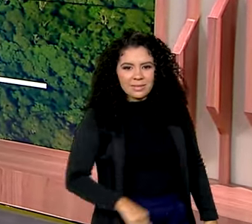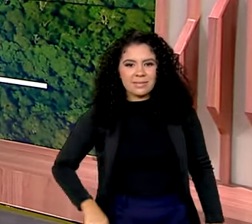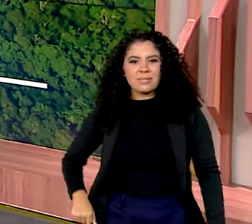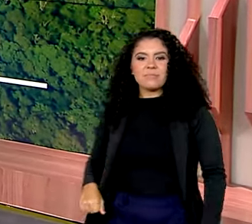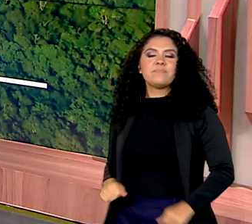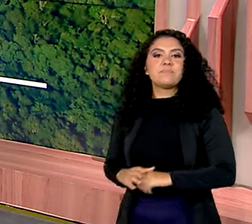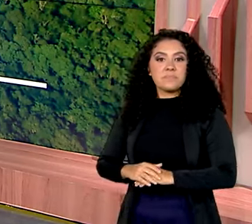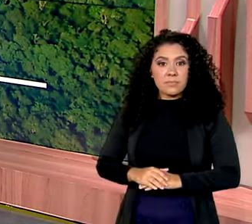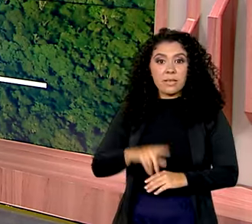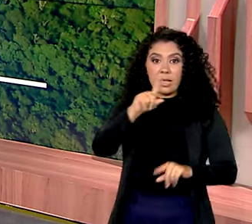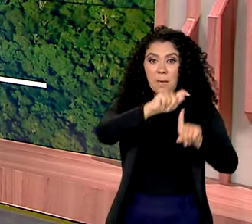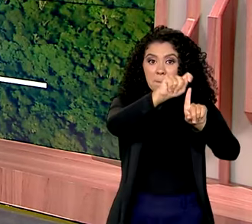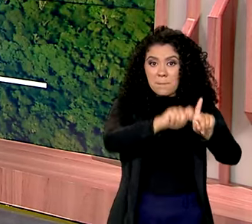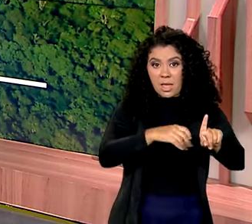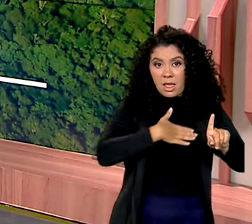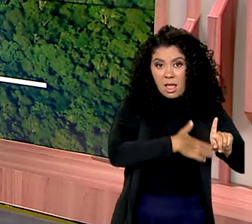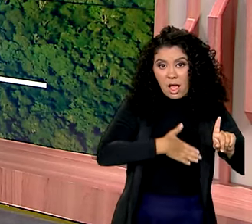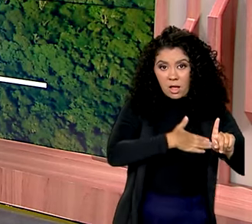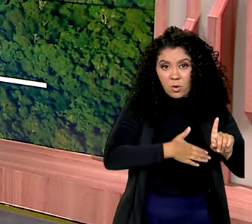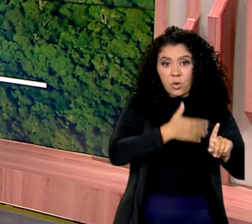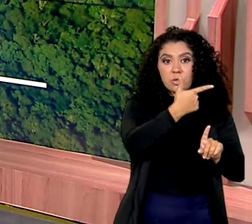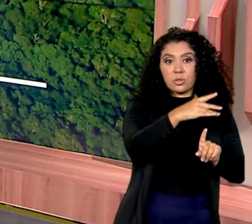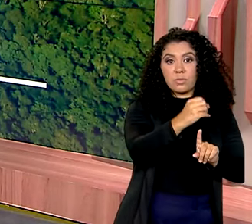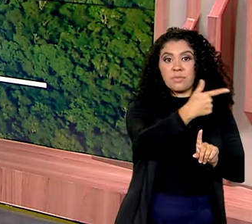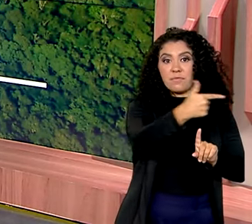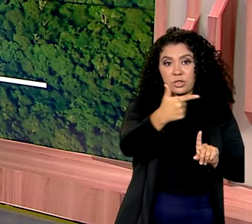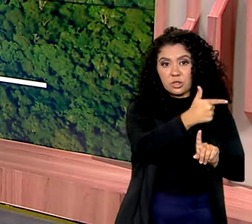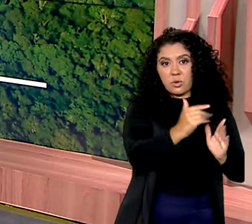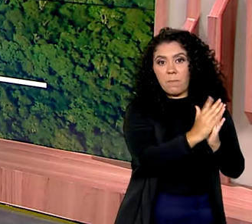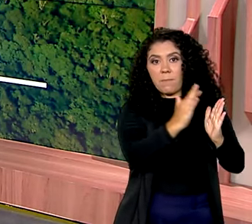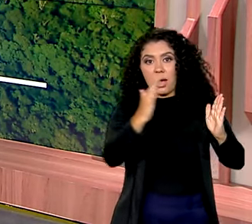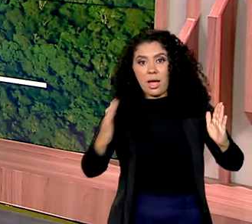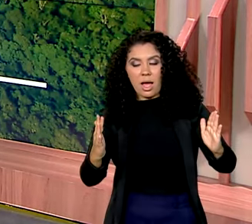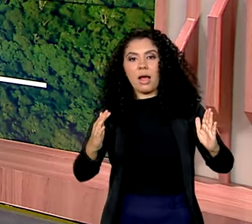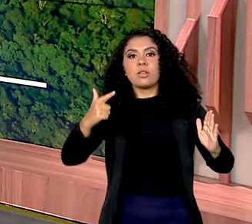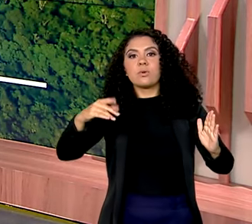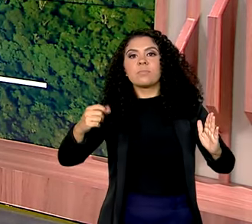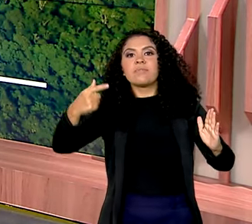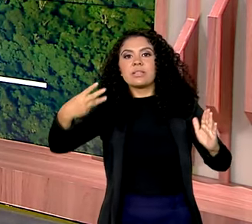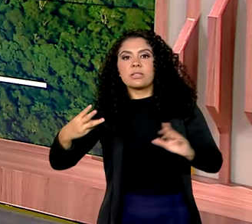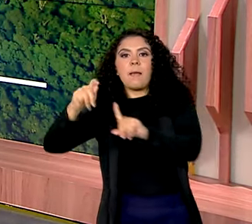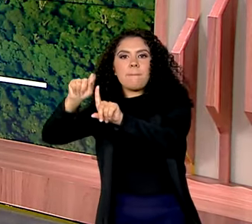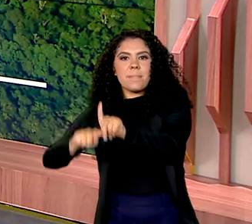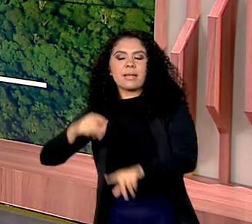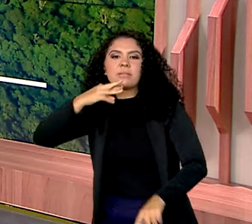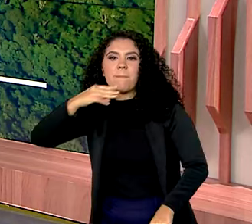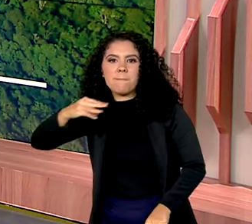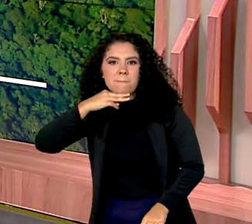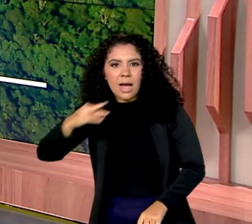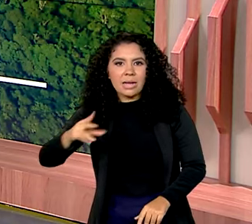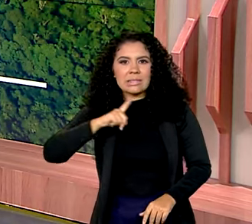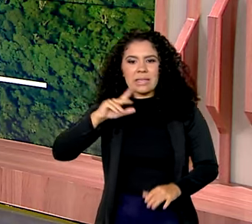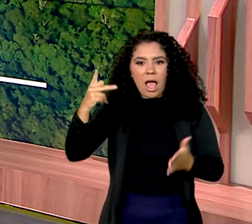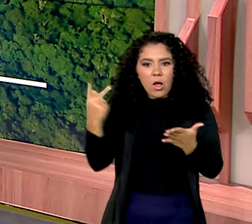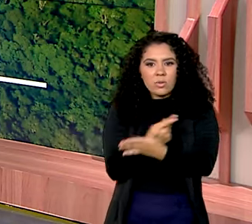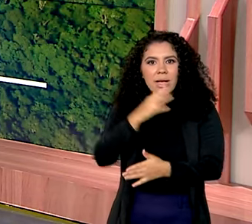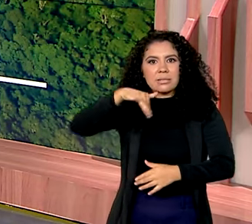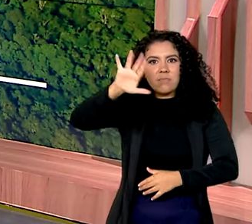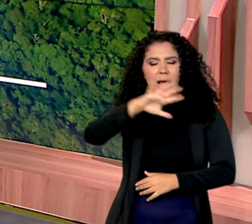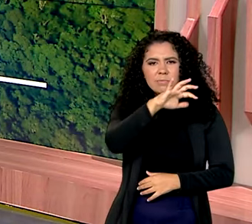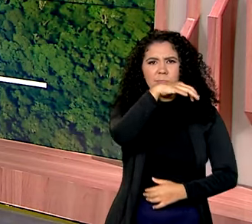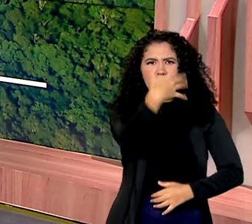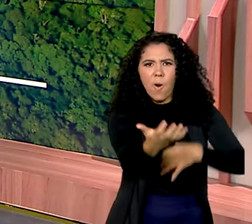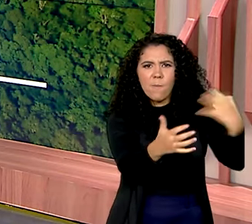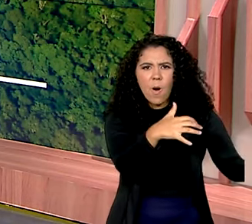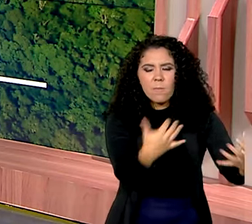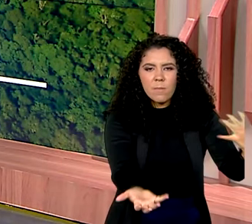período que vai de agosto de 2022 a março de 2023, que é o período quando ocorrem mais desmatamentos, a área